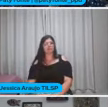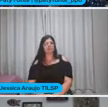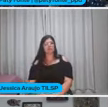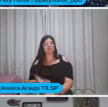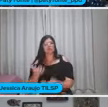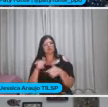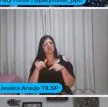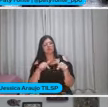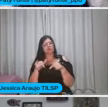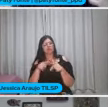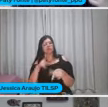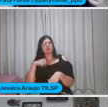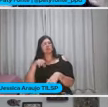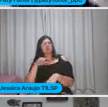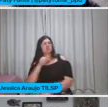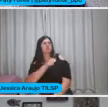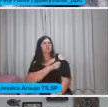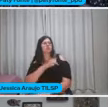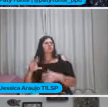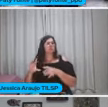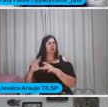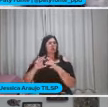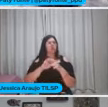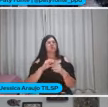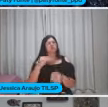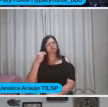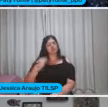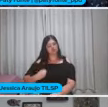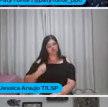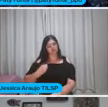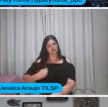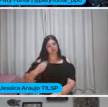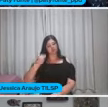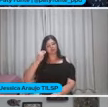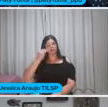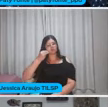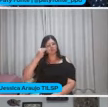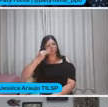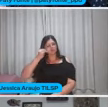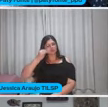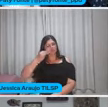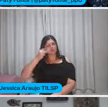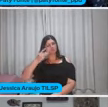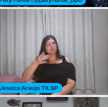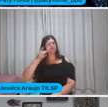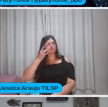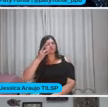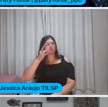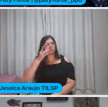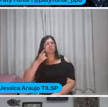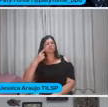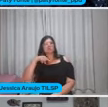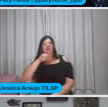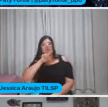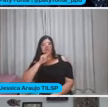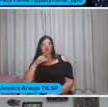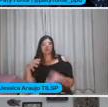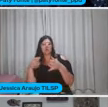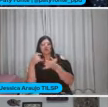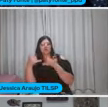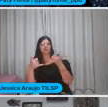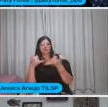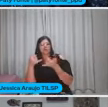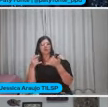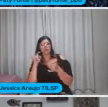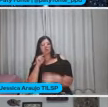trabalhar com seus alunos Nesse contexto De vivência De experiência Então quem se interessar Acessa lá Comunidadebrincar